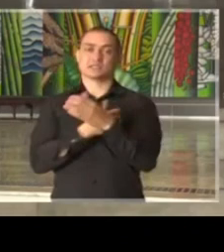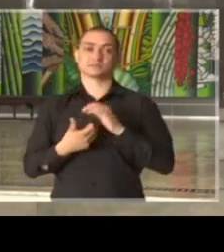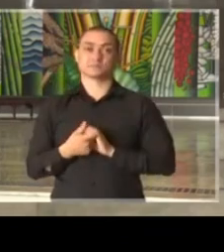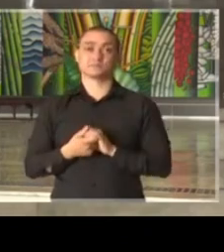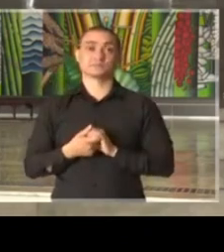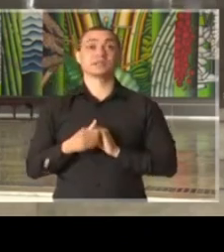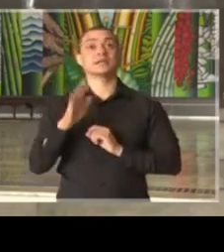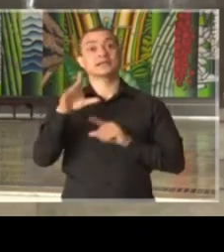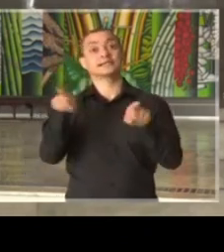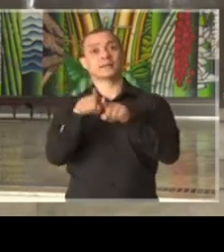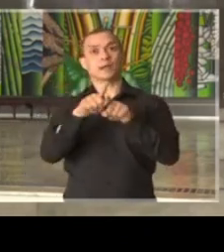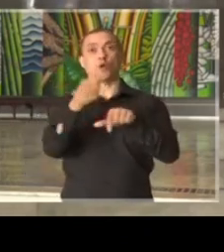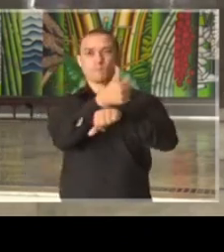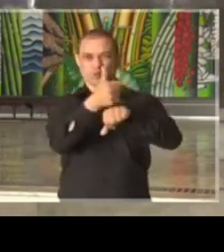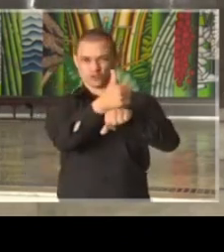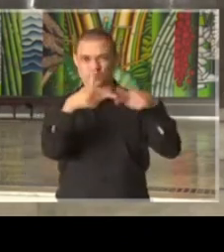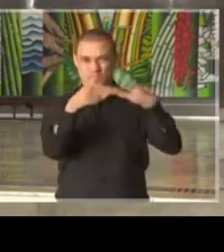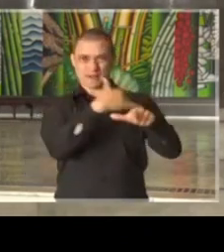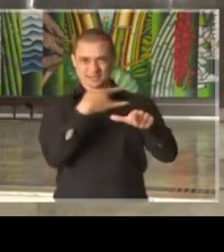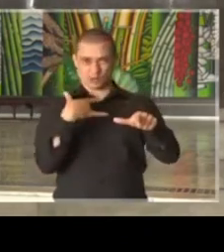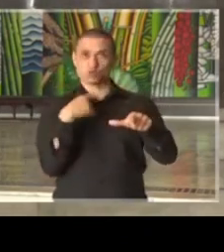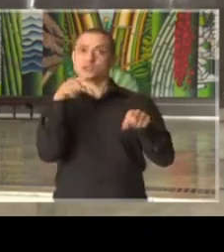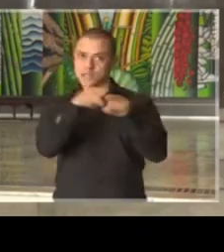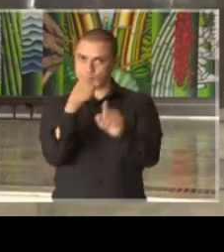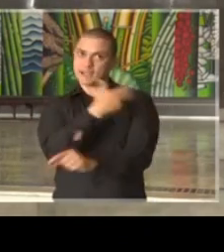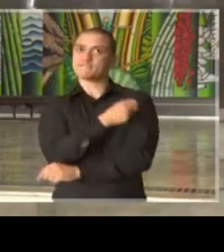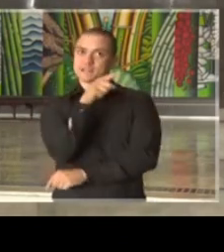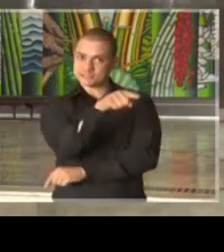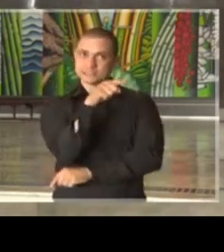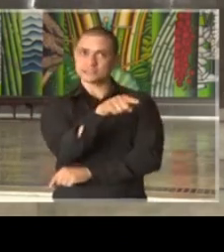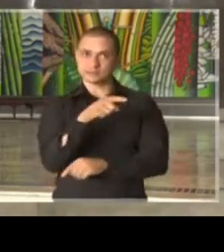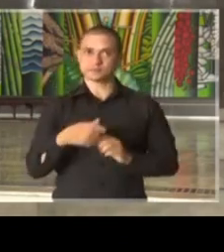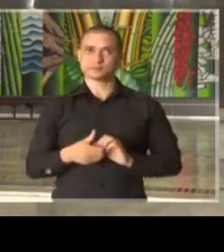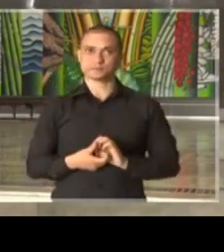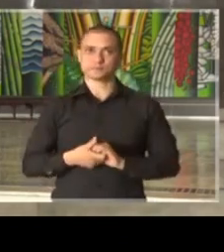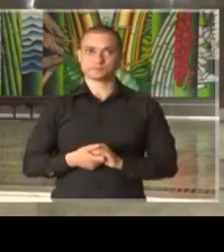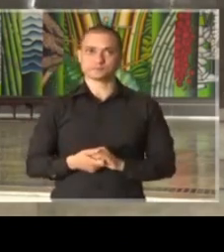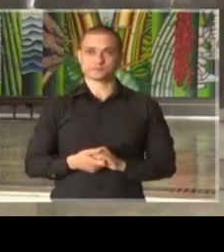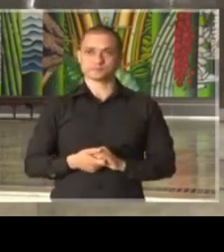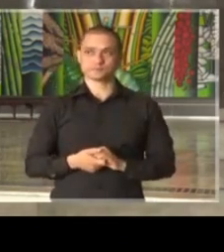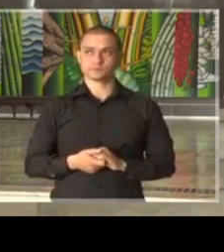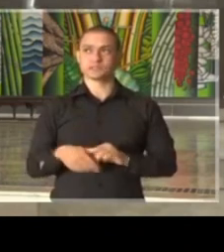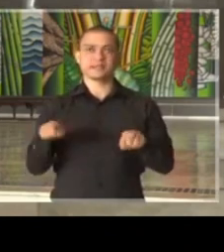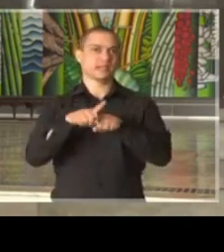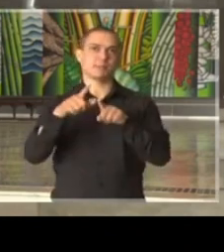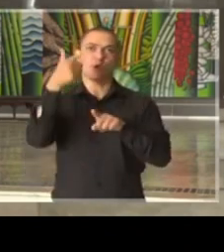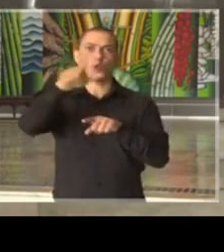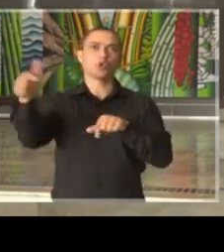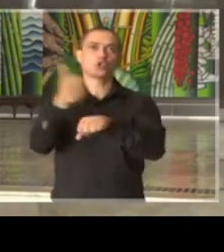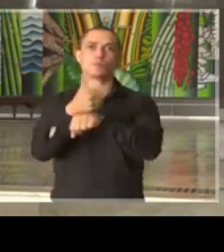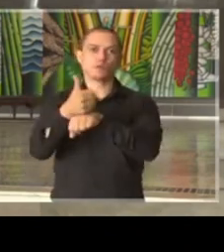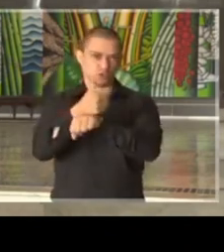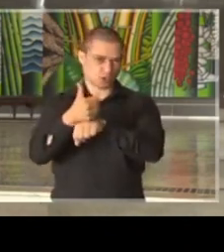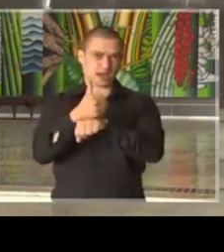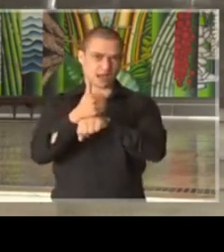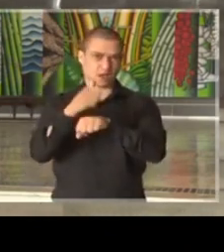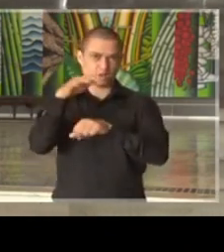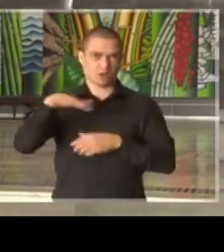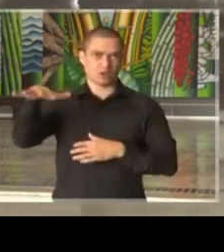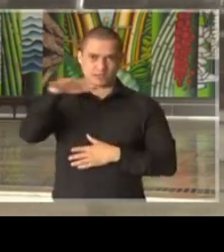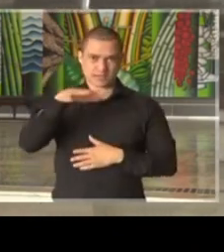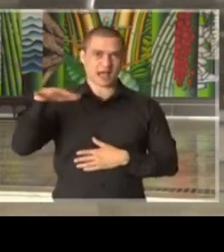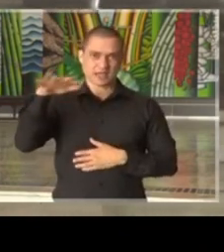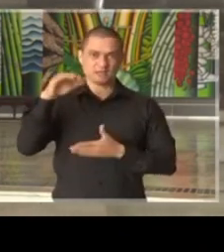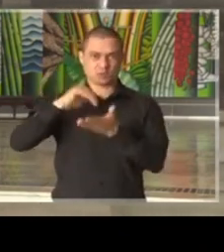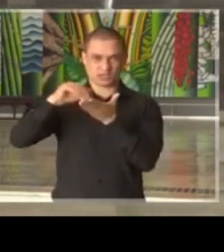acrescido aí dos profissionais de saúde que atuam em todo o sistema e dos profissionais relacionados à polícia militar